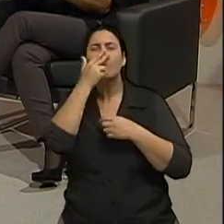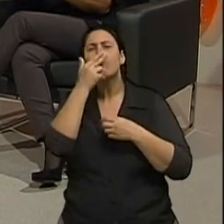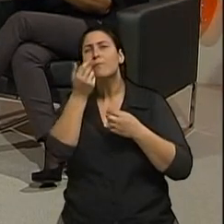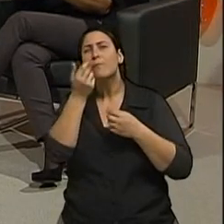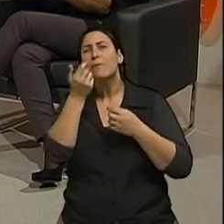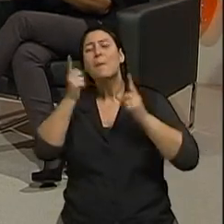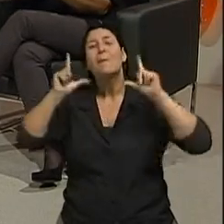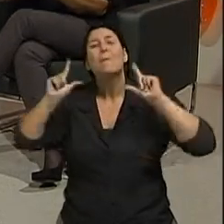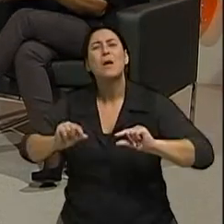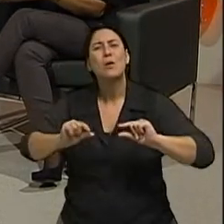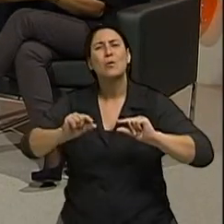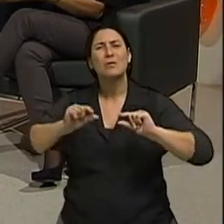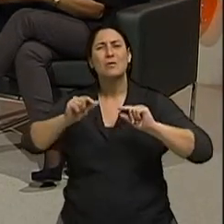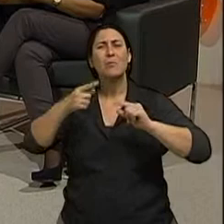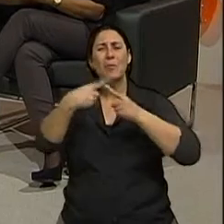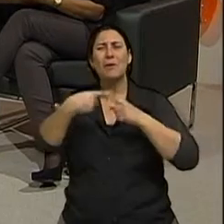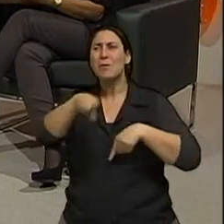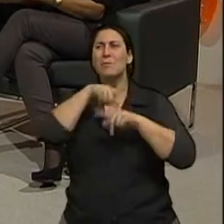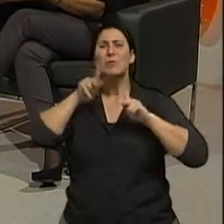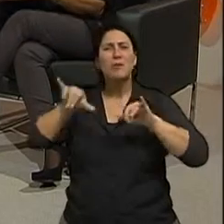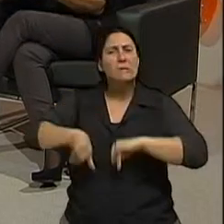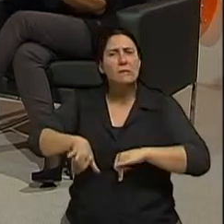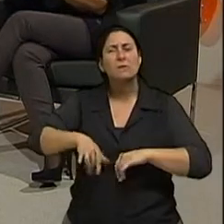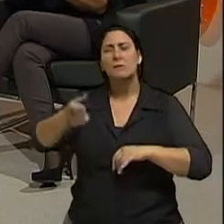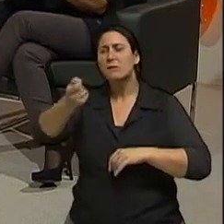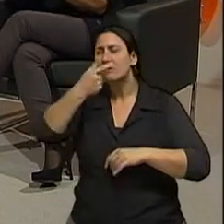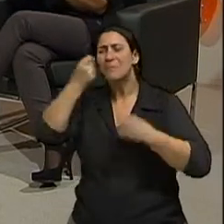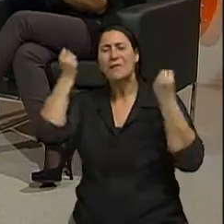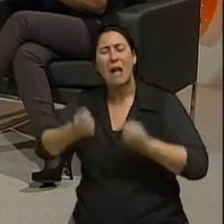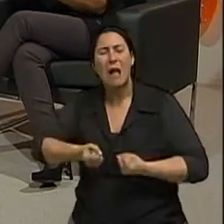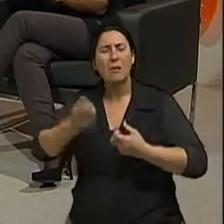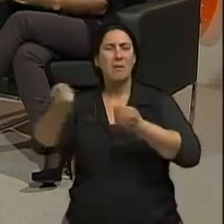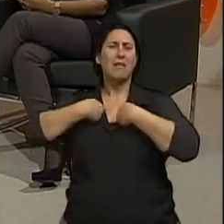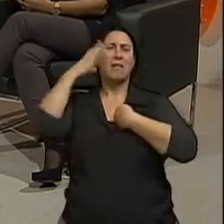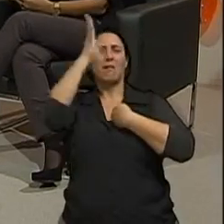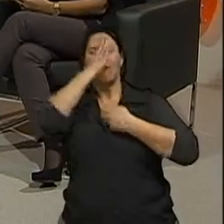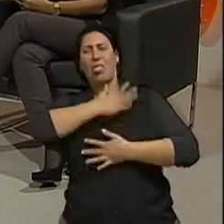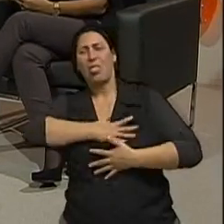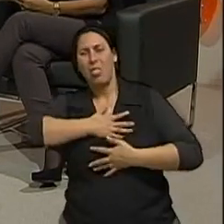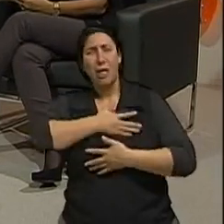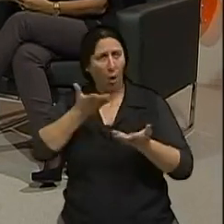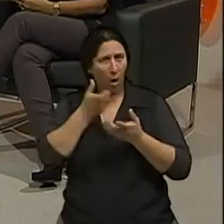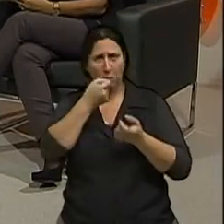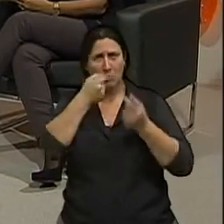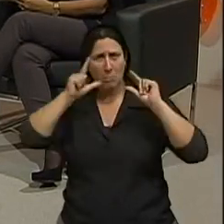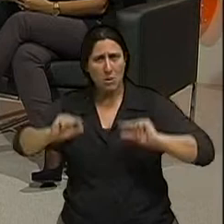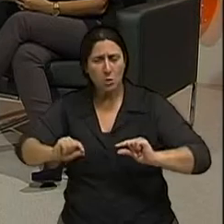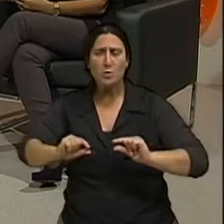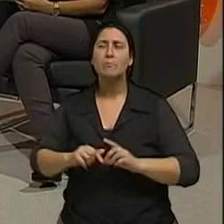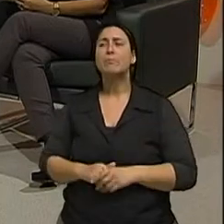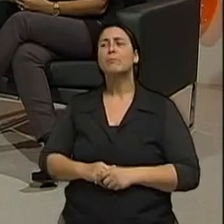menos agressividade numa intervenção cirúrgica posso dizer isso doutor? sim na realidade